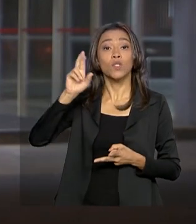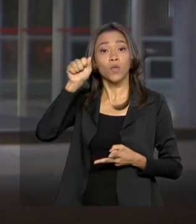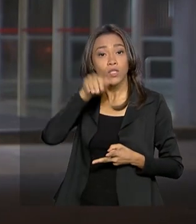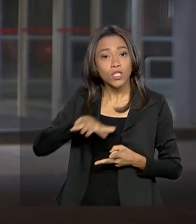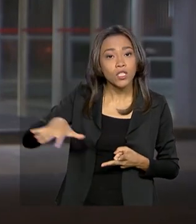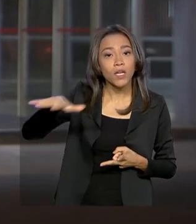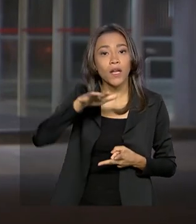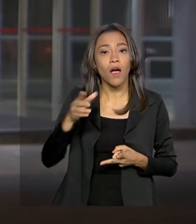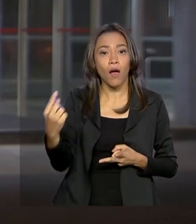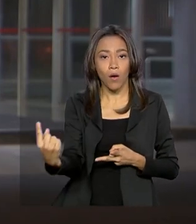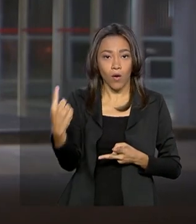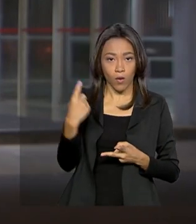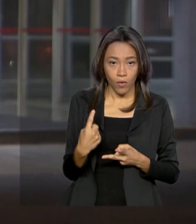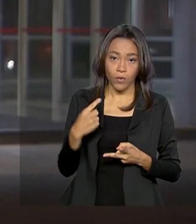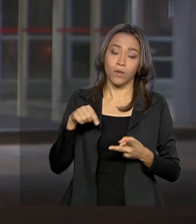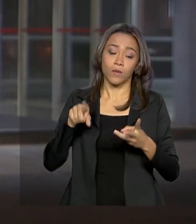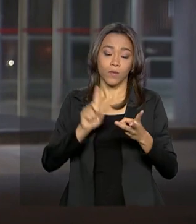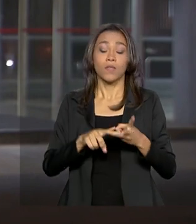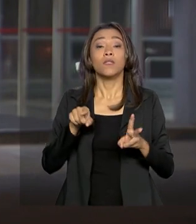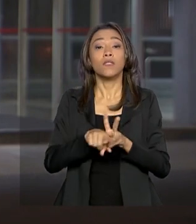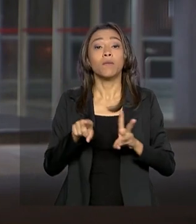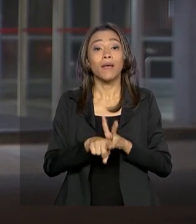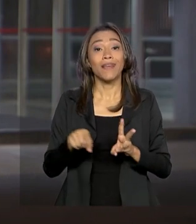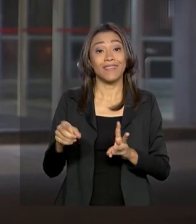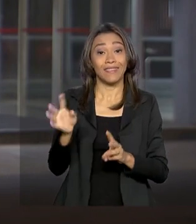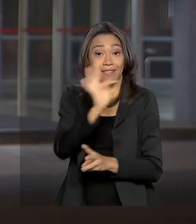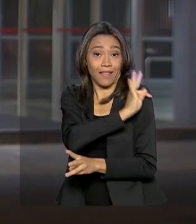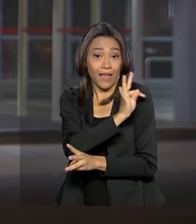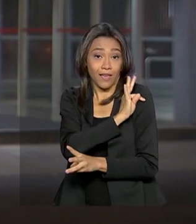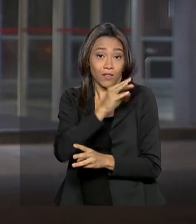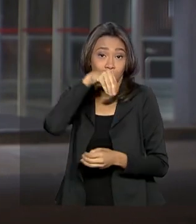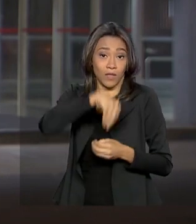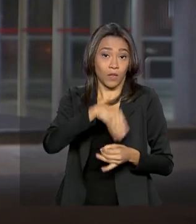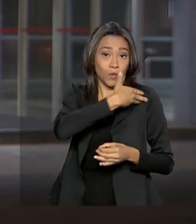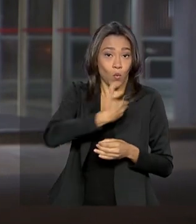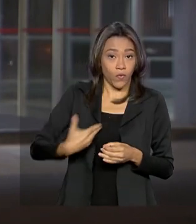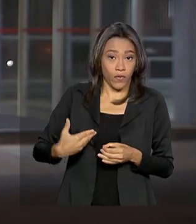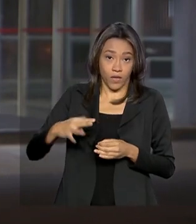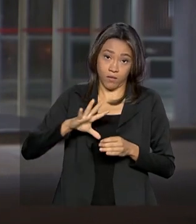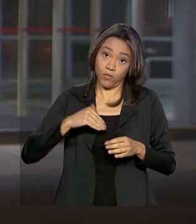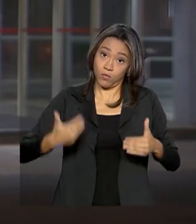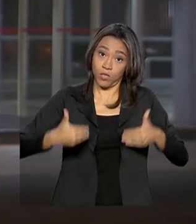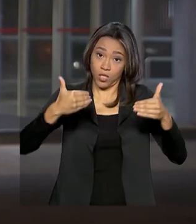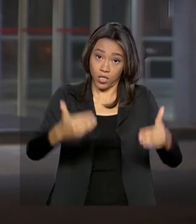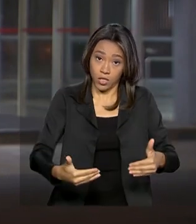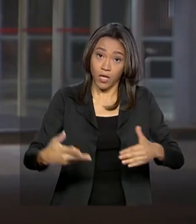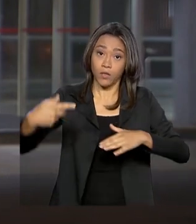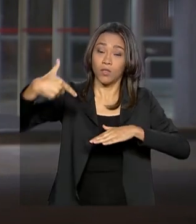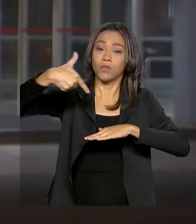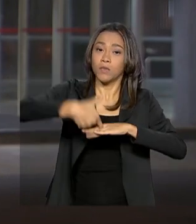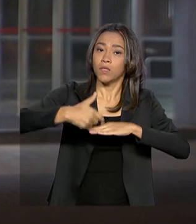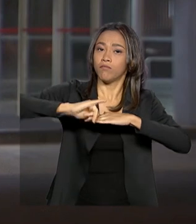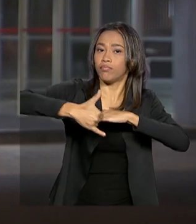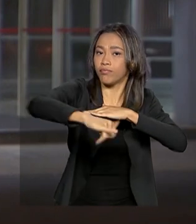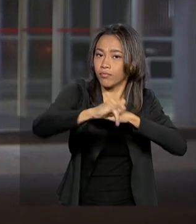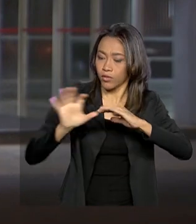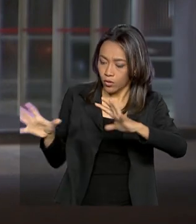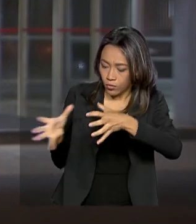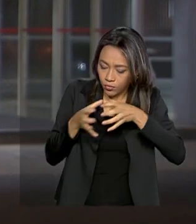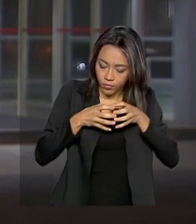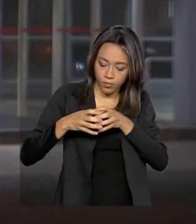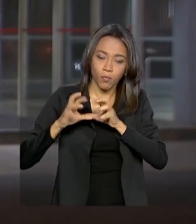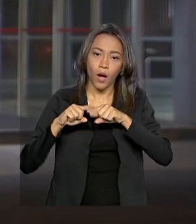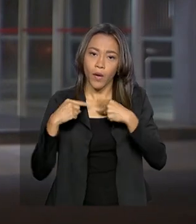Petróleo, Décio Odoni, e com técnicos do governo aqui no Ministério de Minas e Energia. O presidente admitiu que o preço dos